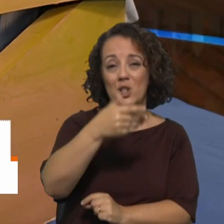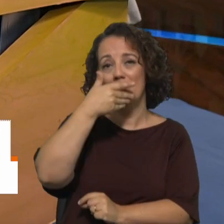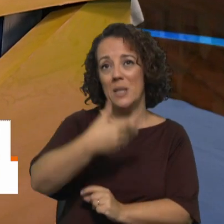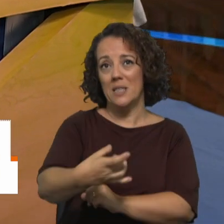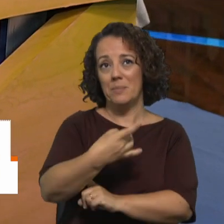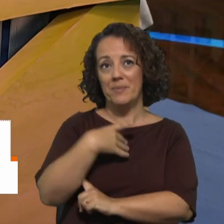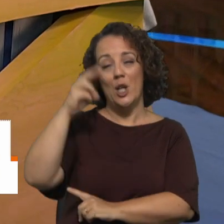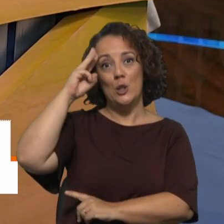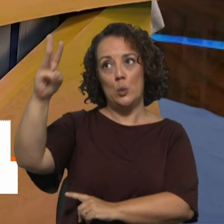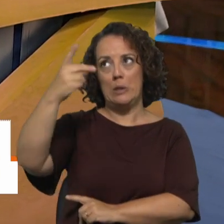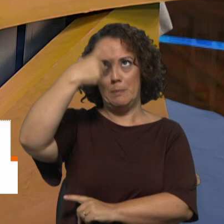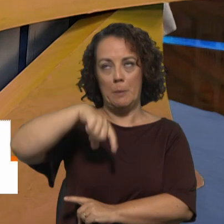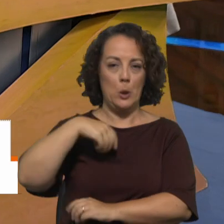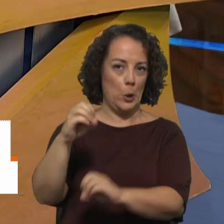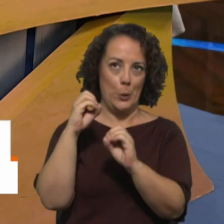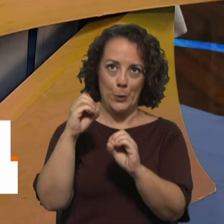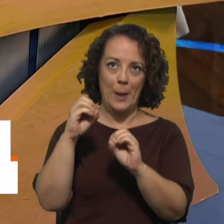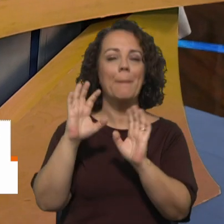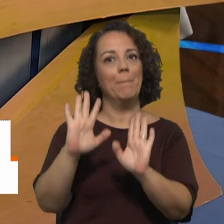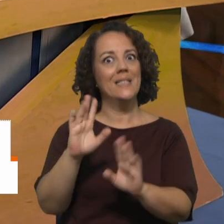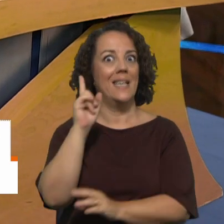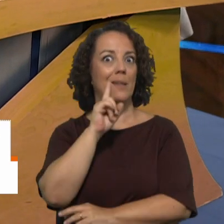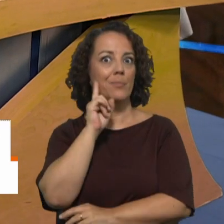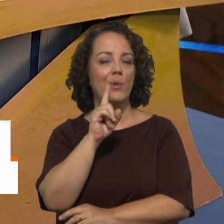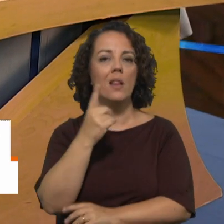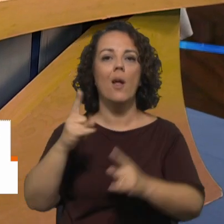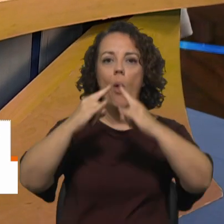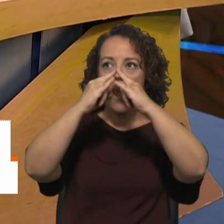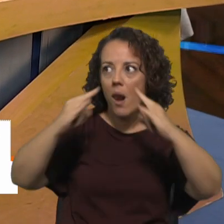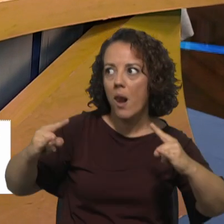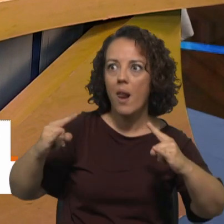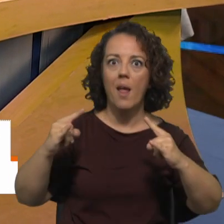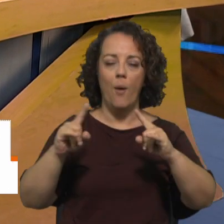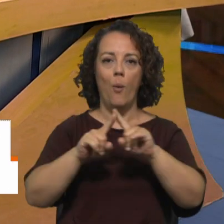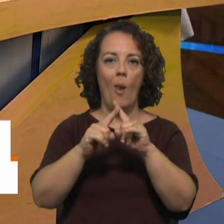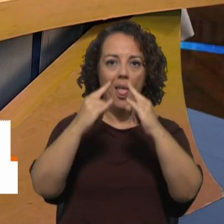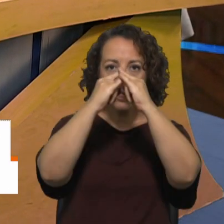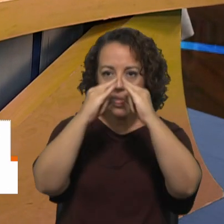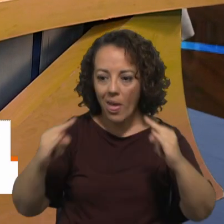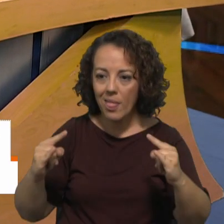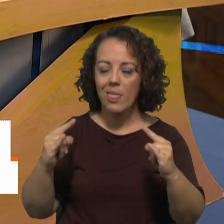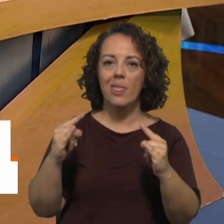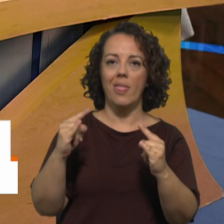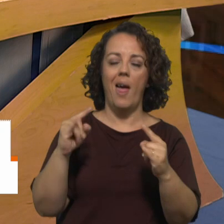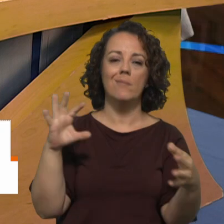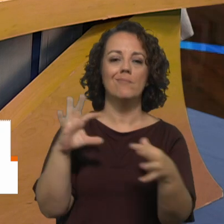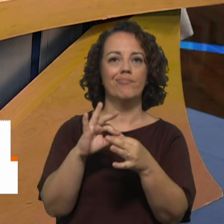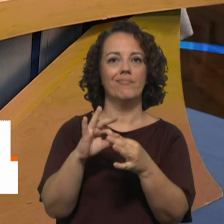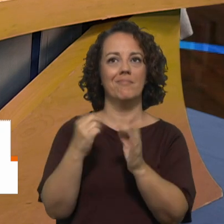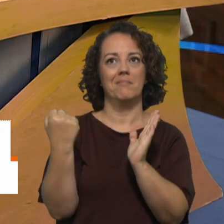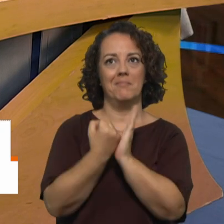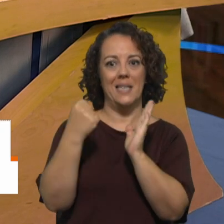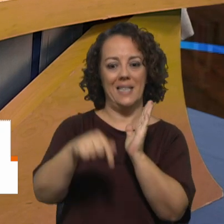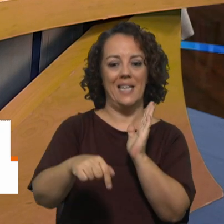escutismo que não tenho nenhuma mas a tensão é necessária para que uma tenda se mantenha de pé esta imagem da tenda que faz parte do símbolo desta